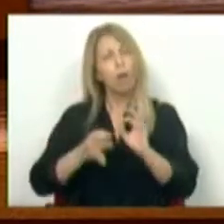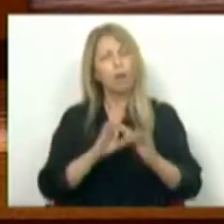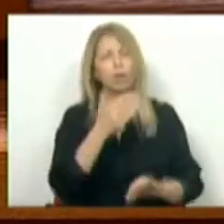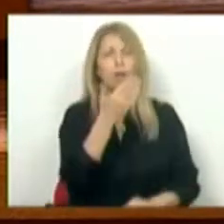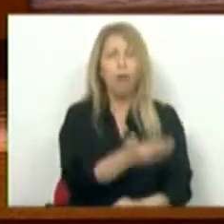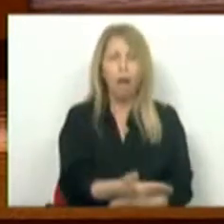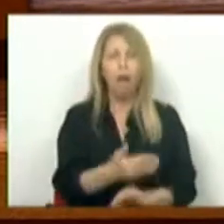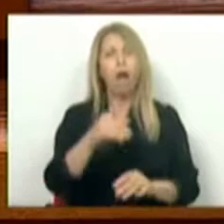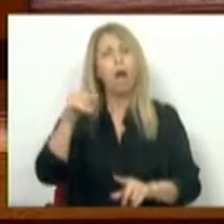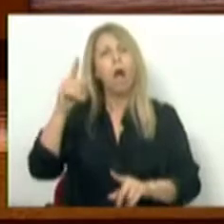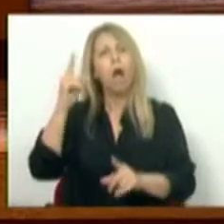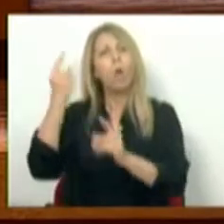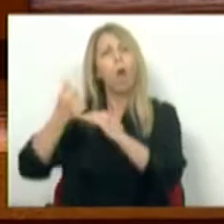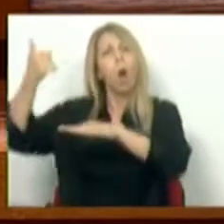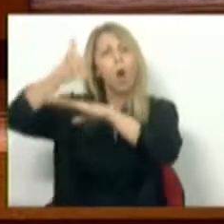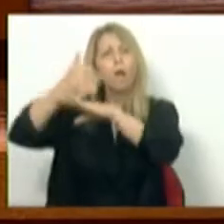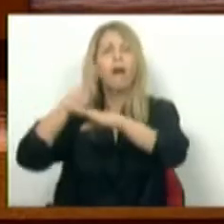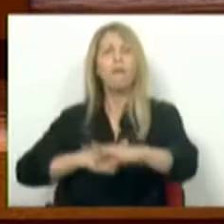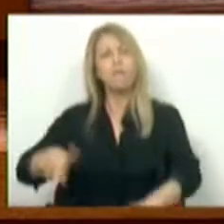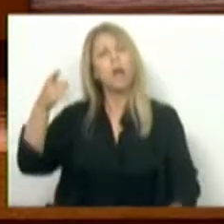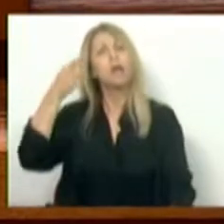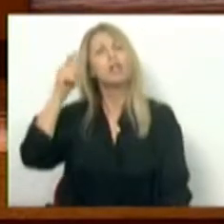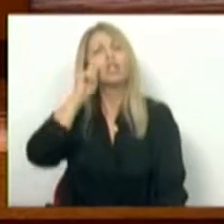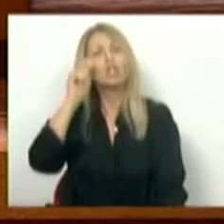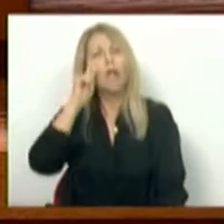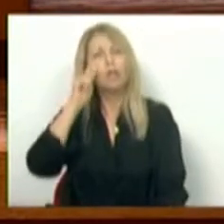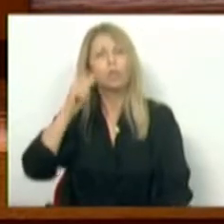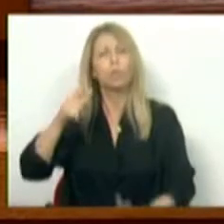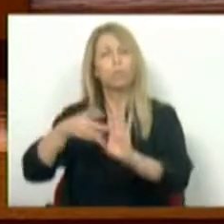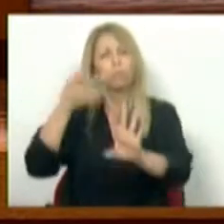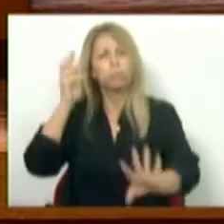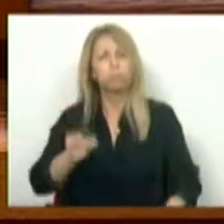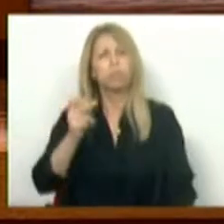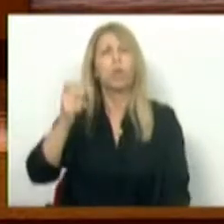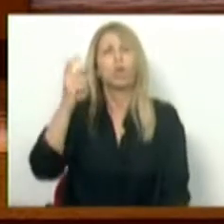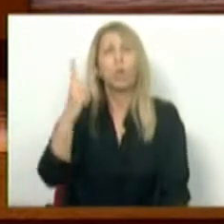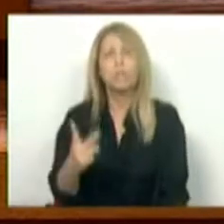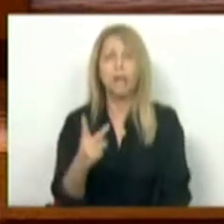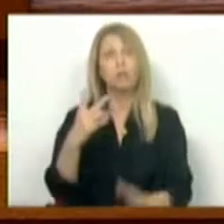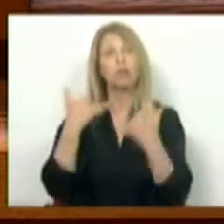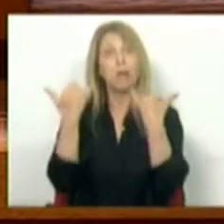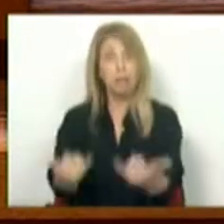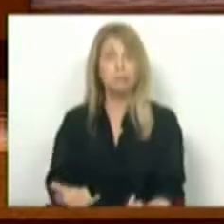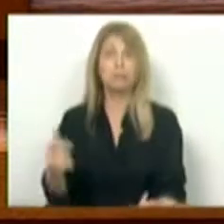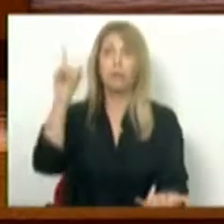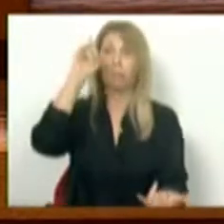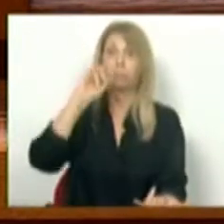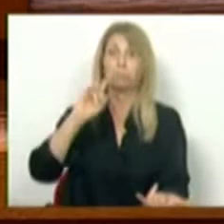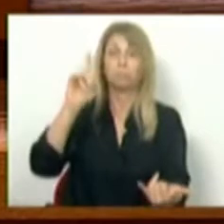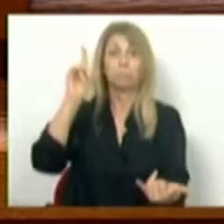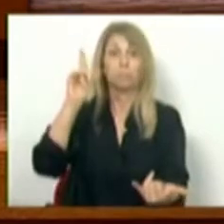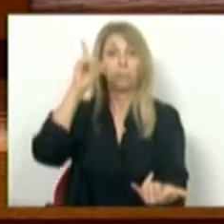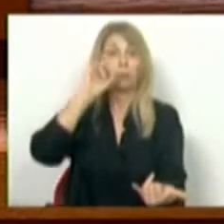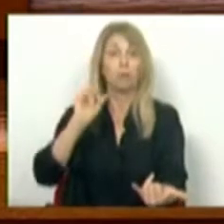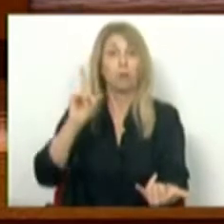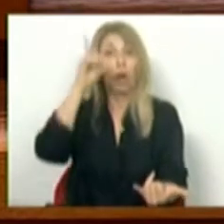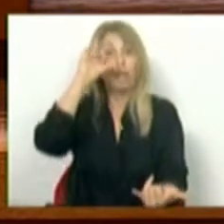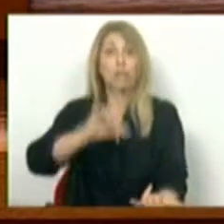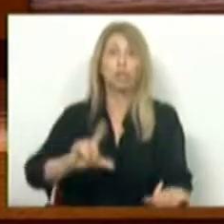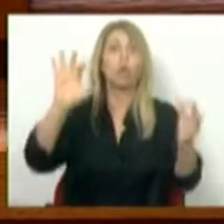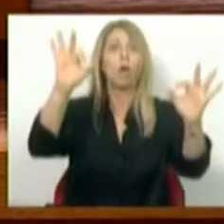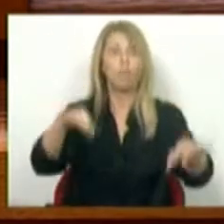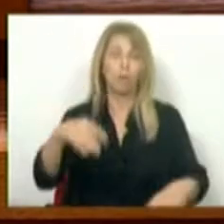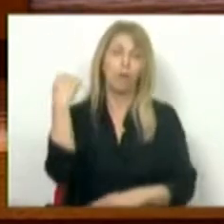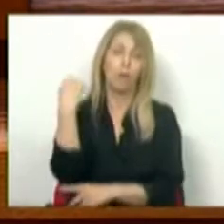duração de estágio de quase dois anos após a formação académica? Não. Faz algum sentido que os mais jovens se